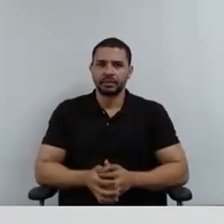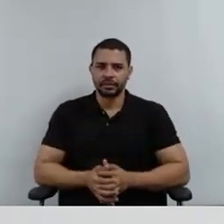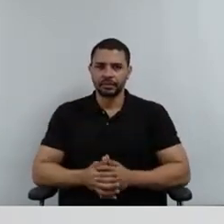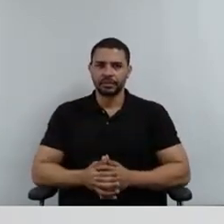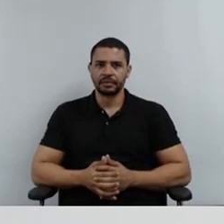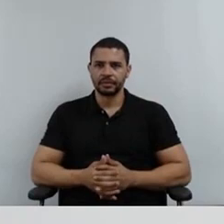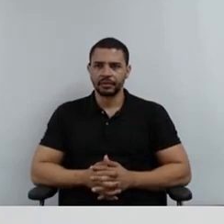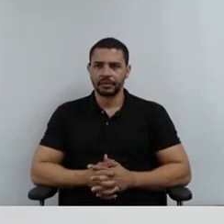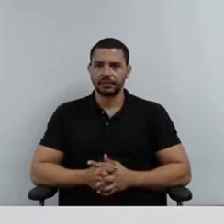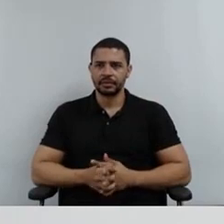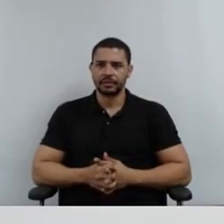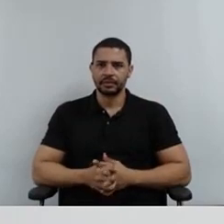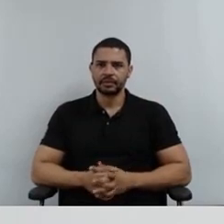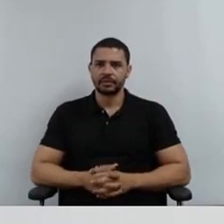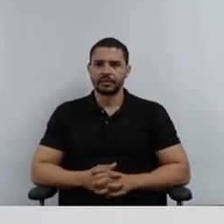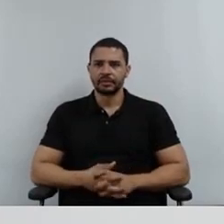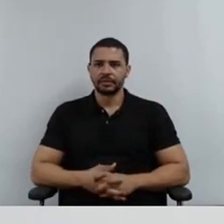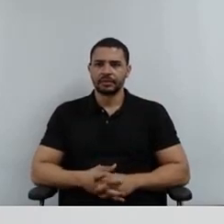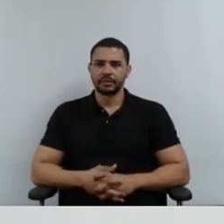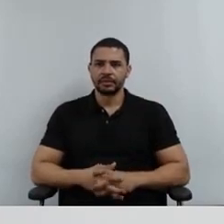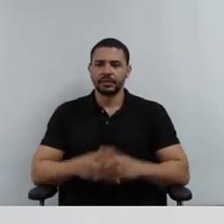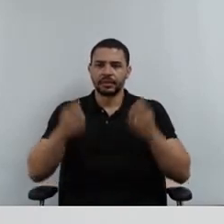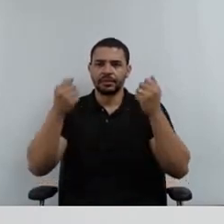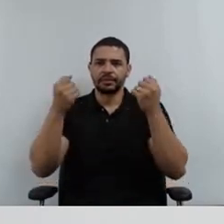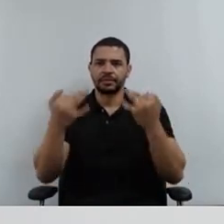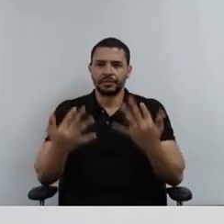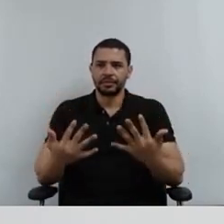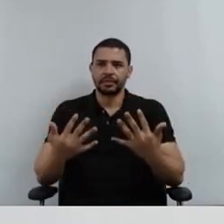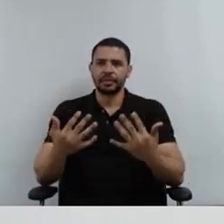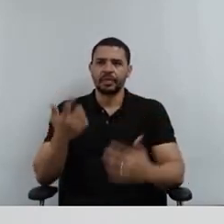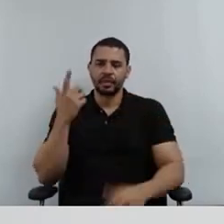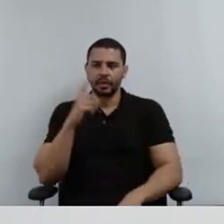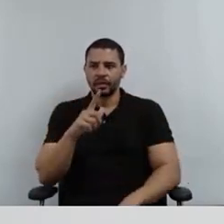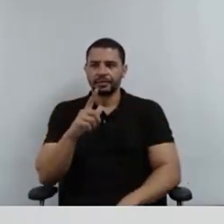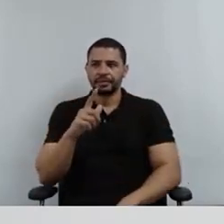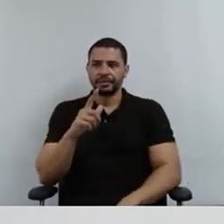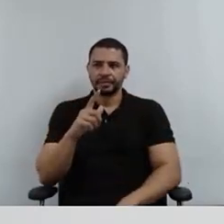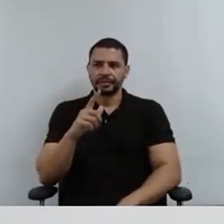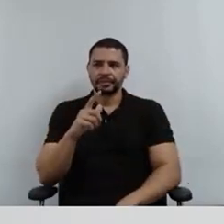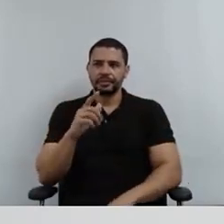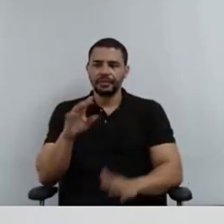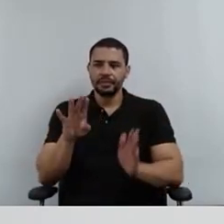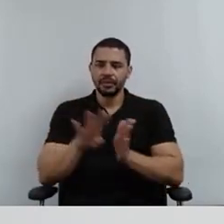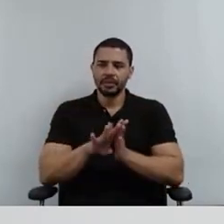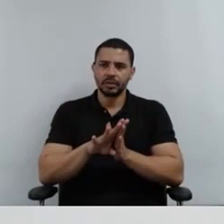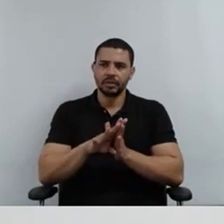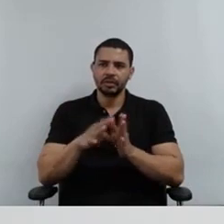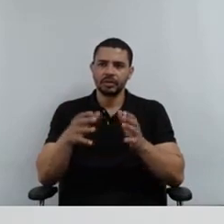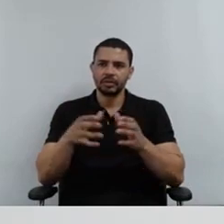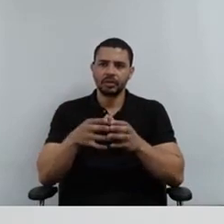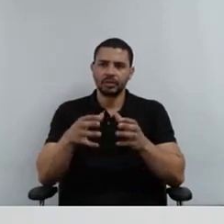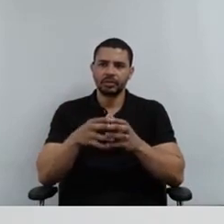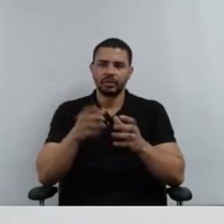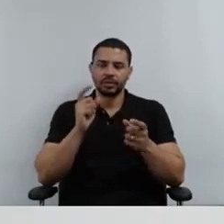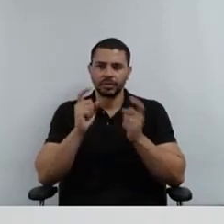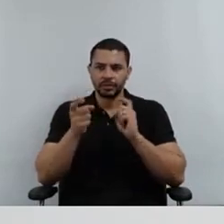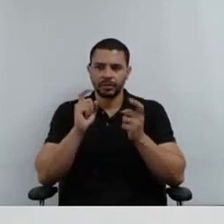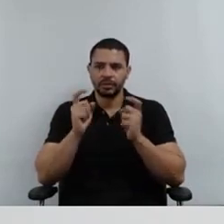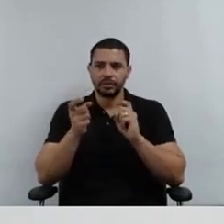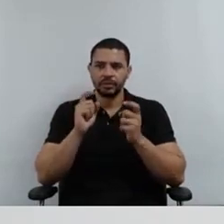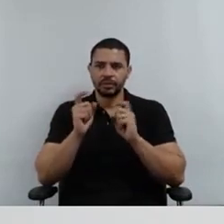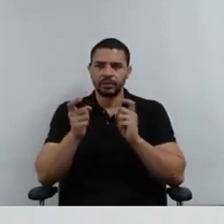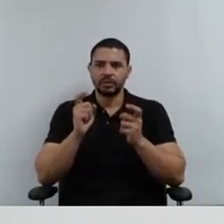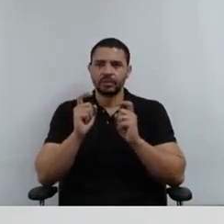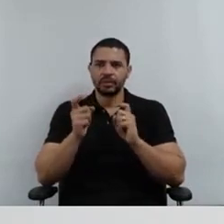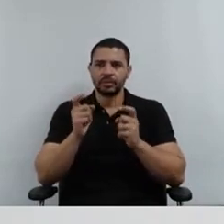recorte de um plano de atuação adequado, para que isso chegue aqui ao colegiado, que, enfim, lembrando aqui que o Conselho Superior também é ouvido no